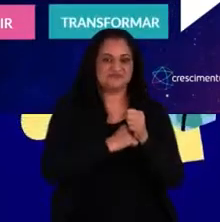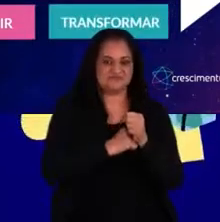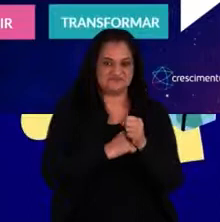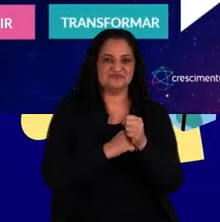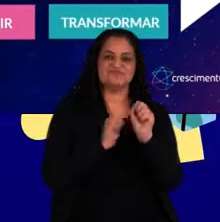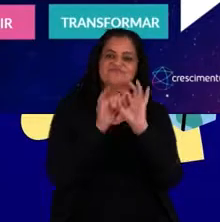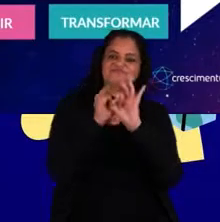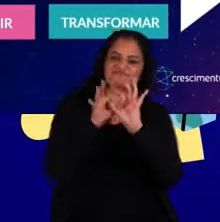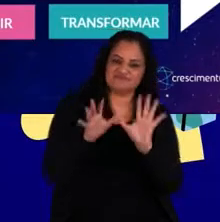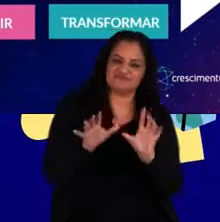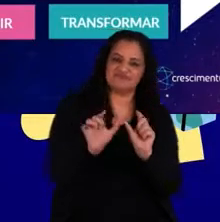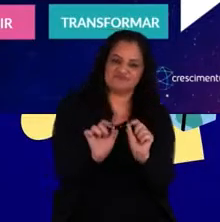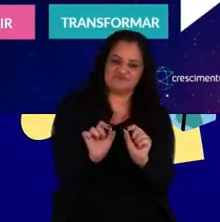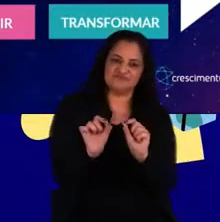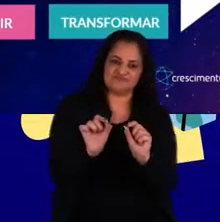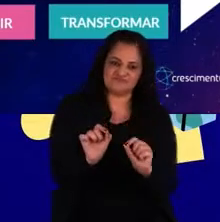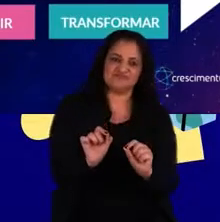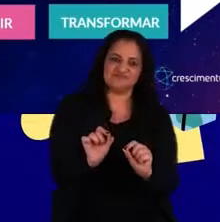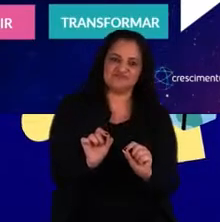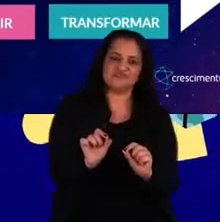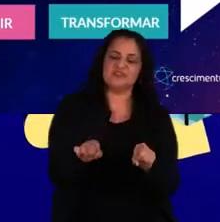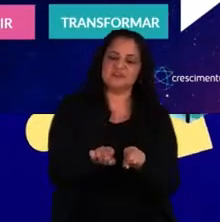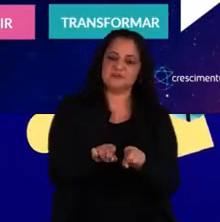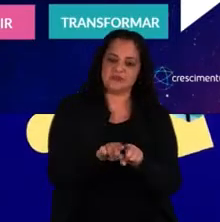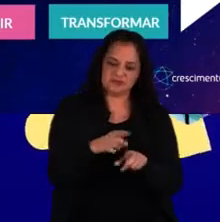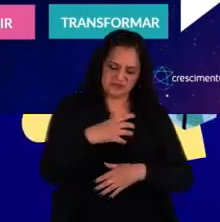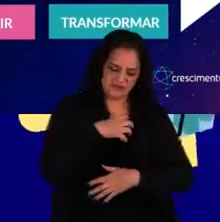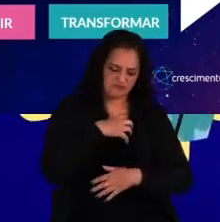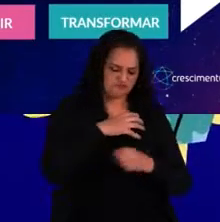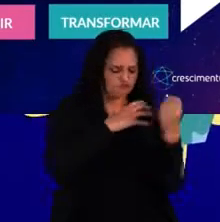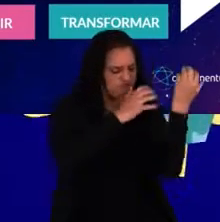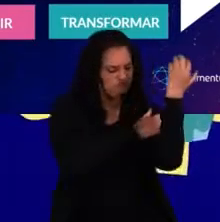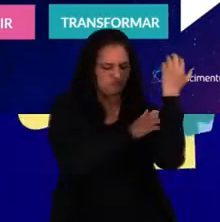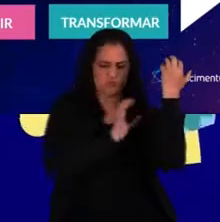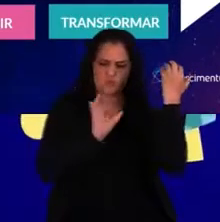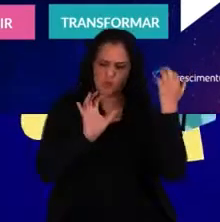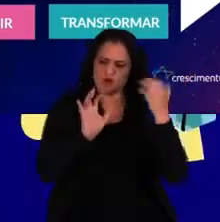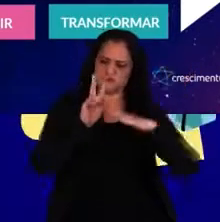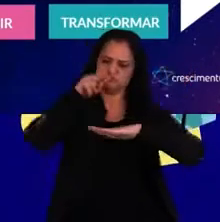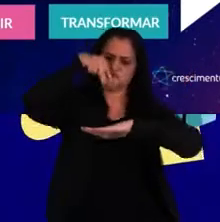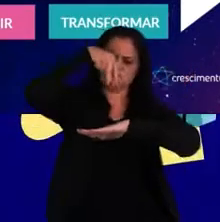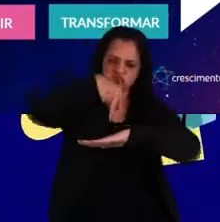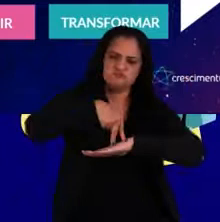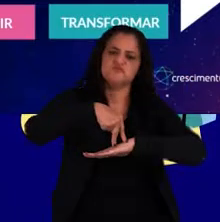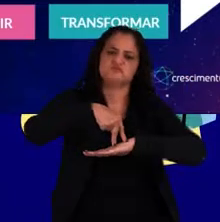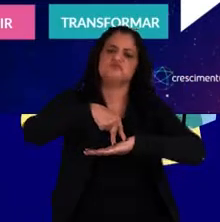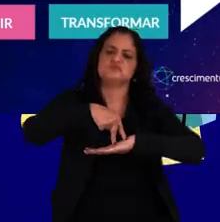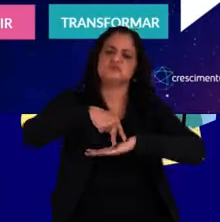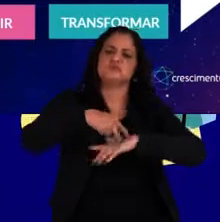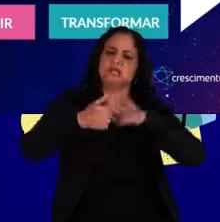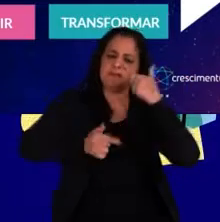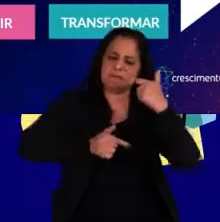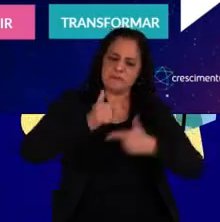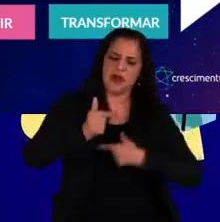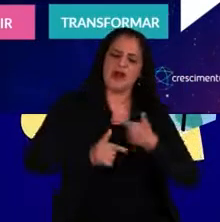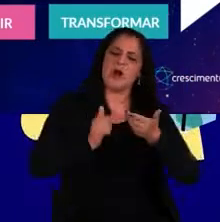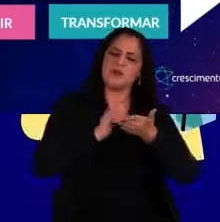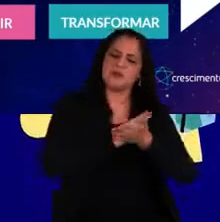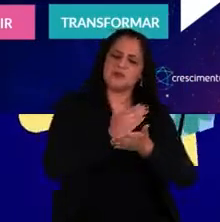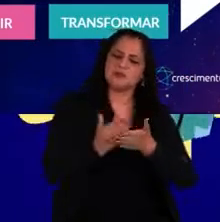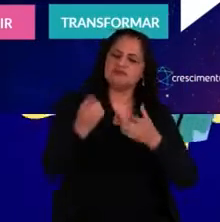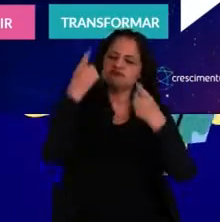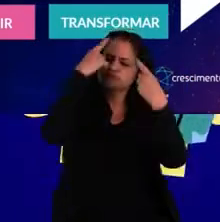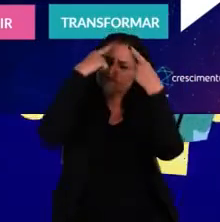da autonomia. Então, sim, o quanto também eu me sinto empoderada para assumir algumas atividades, de poder